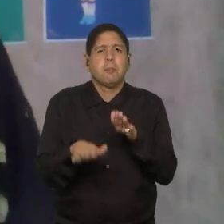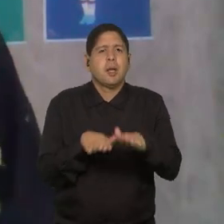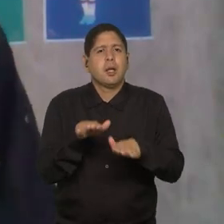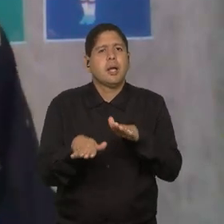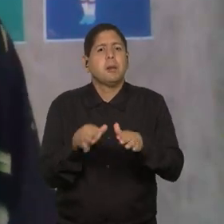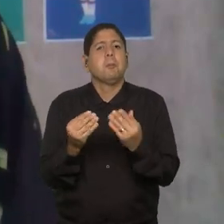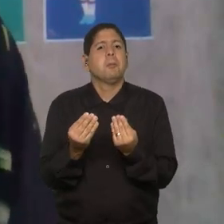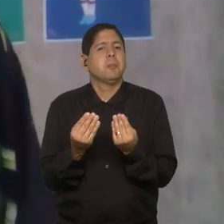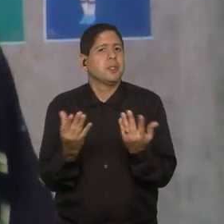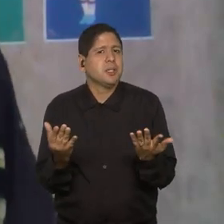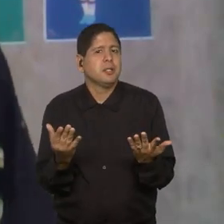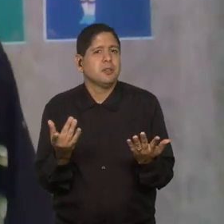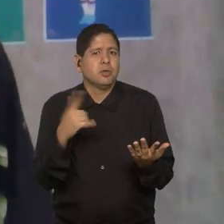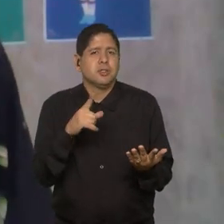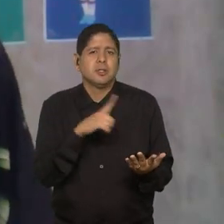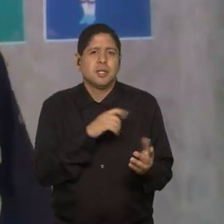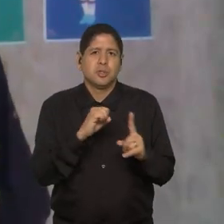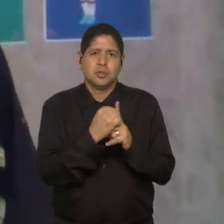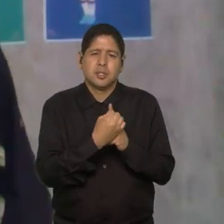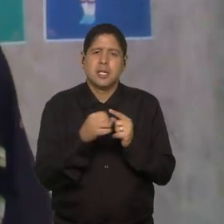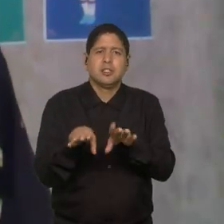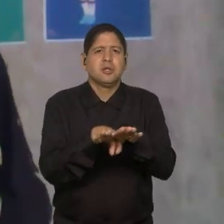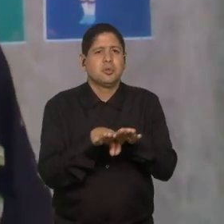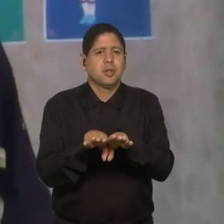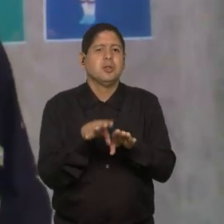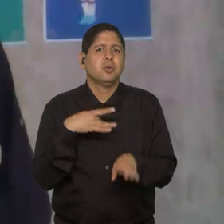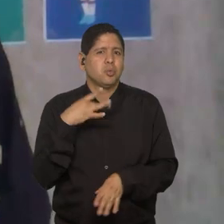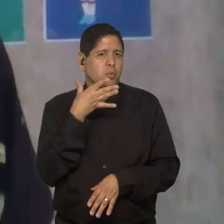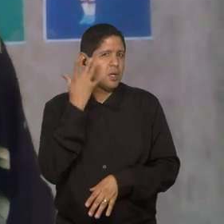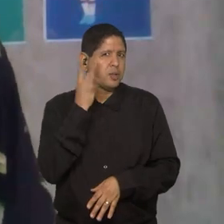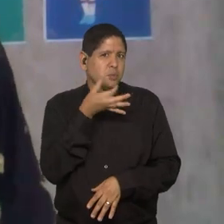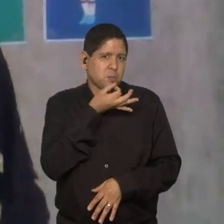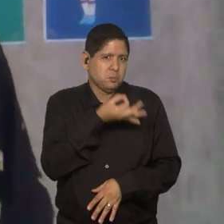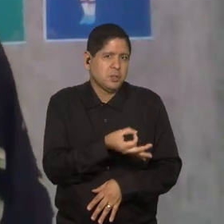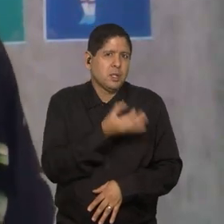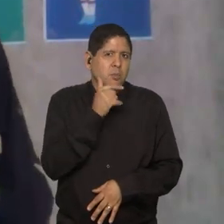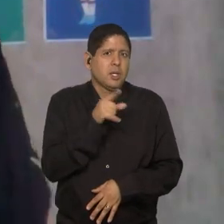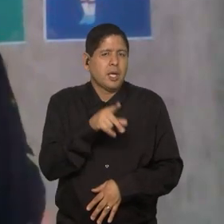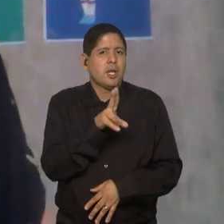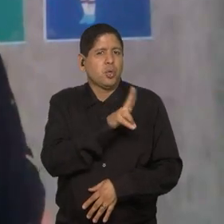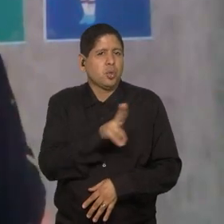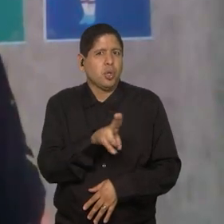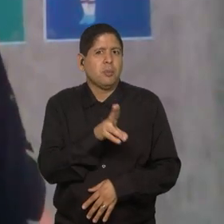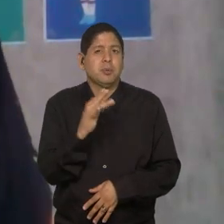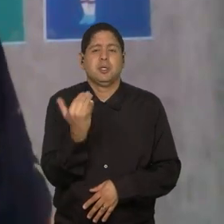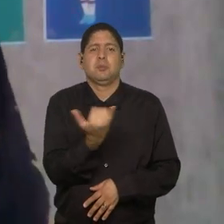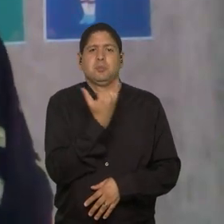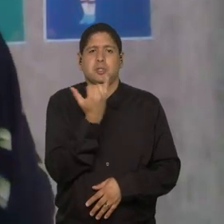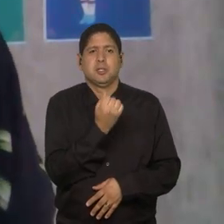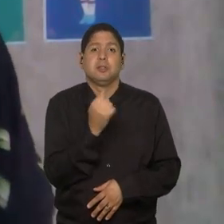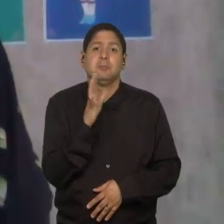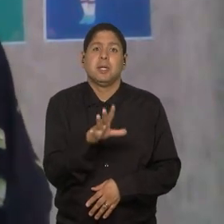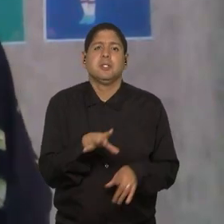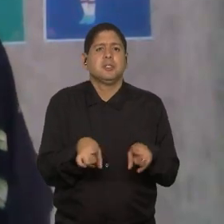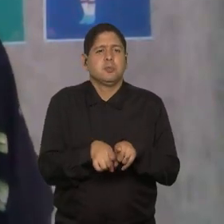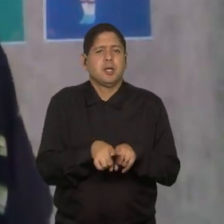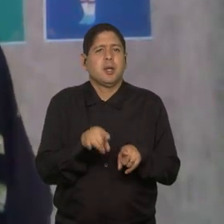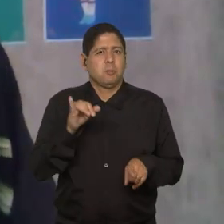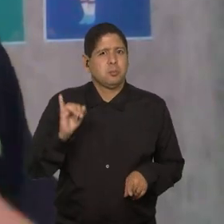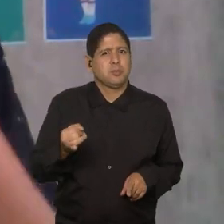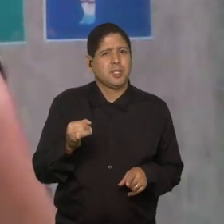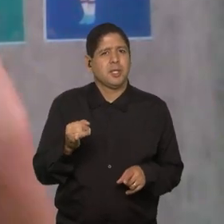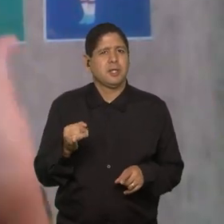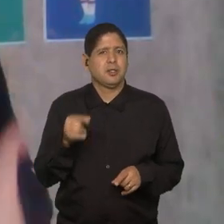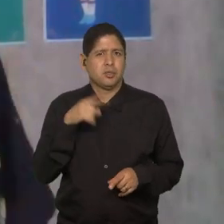para termos uma sociedade mais igual. Então, acho sim que a Marta vai ser um nome importante. Mas, aproveitando o